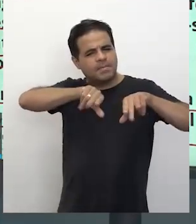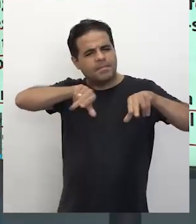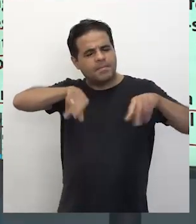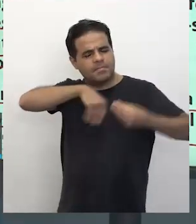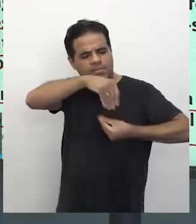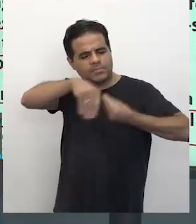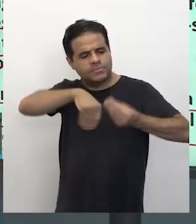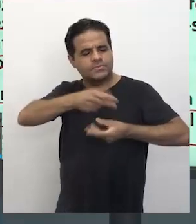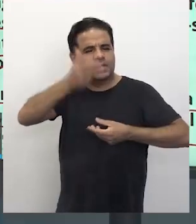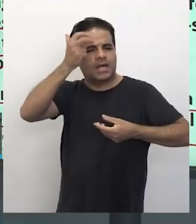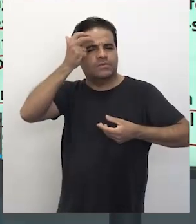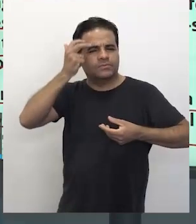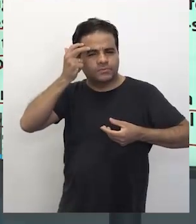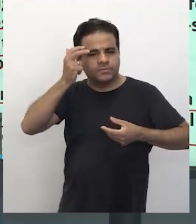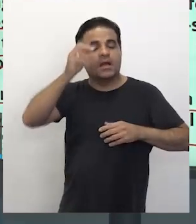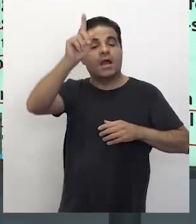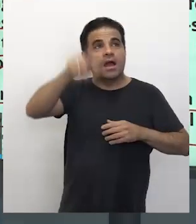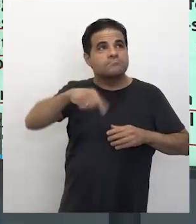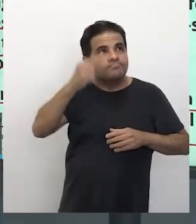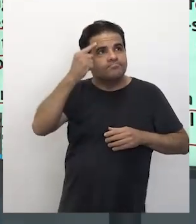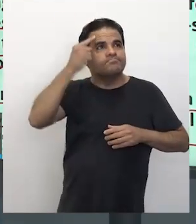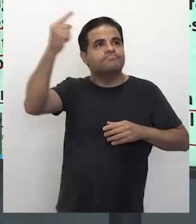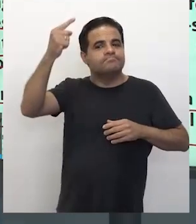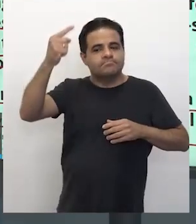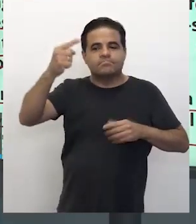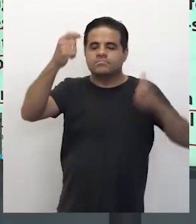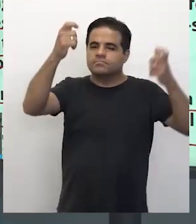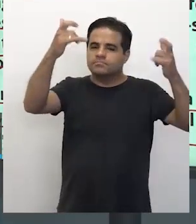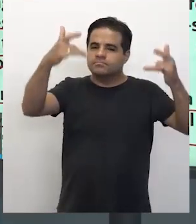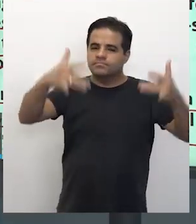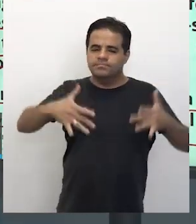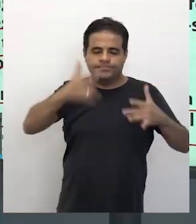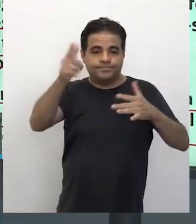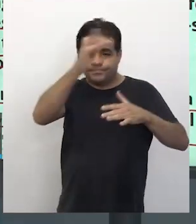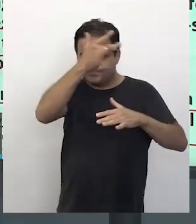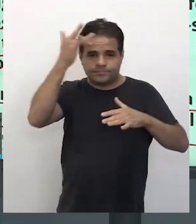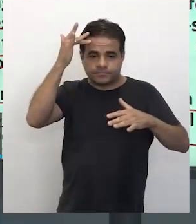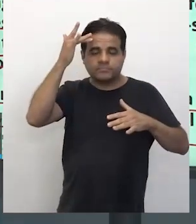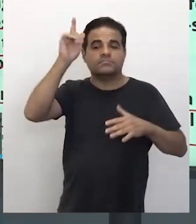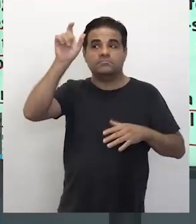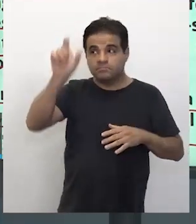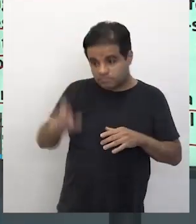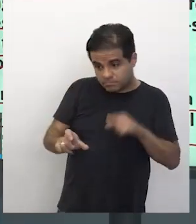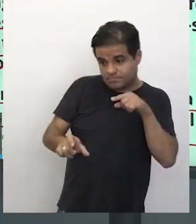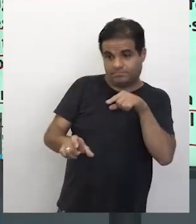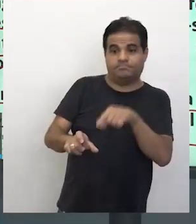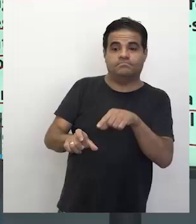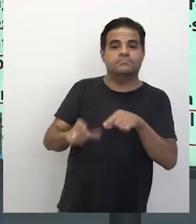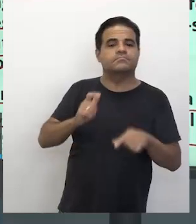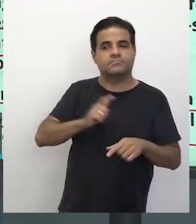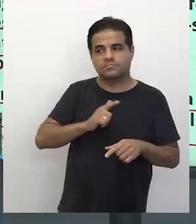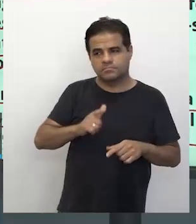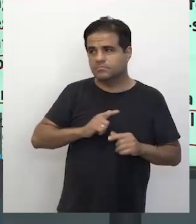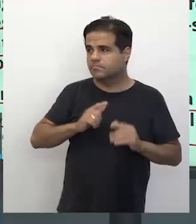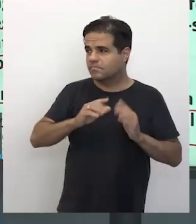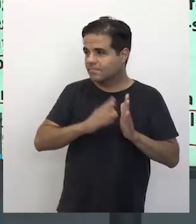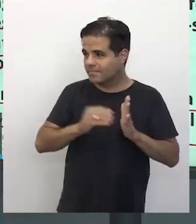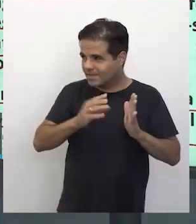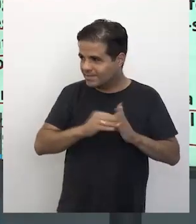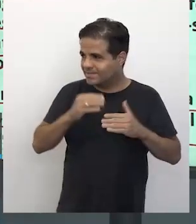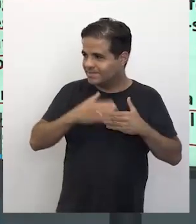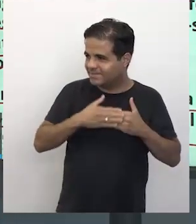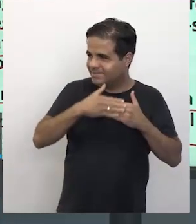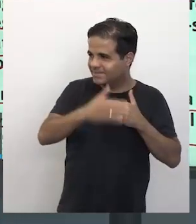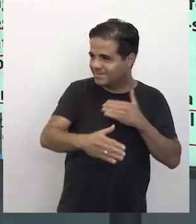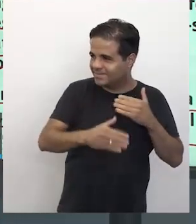cultura. A questão é quando nós estamos falando do estrangeiro, né? E é esse estrangeiro aí que tem uma modalidade de estrangeiro.